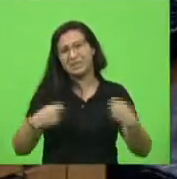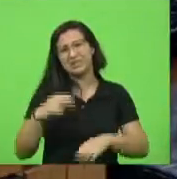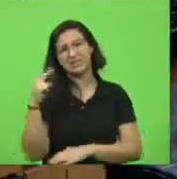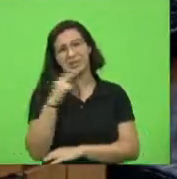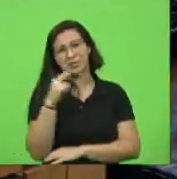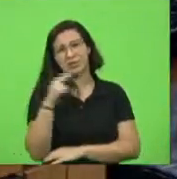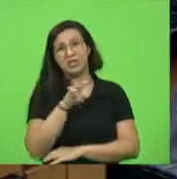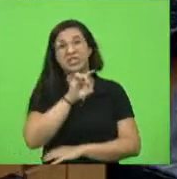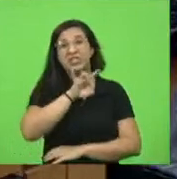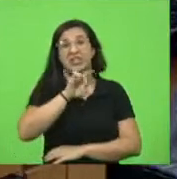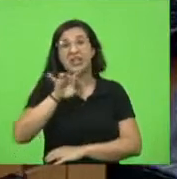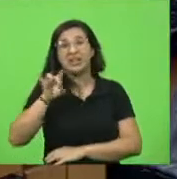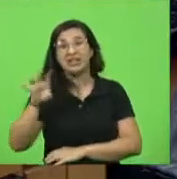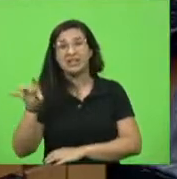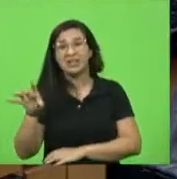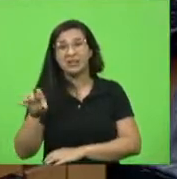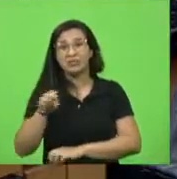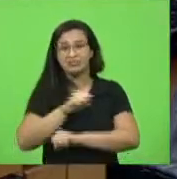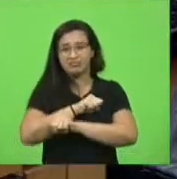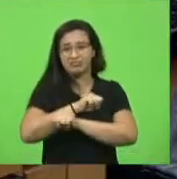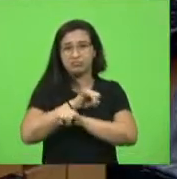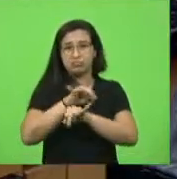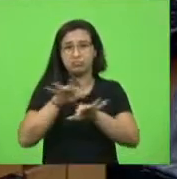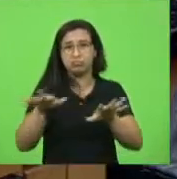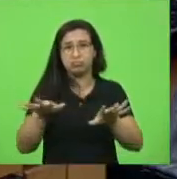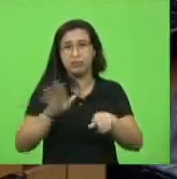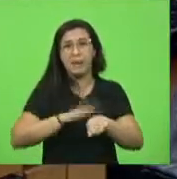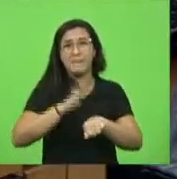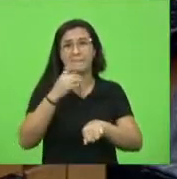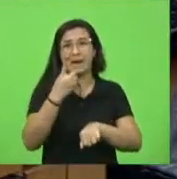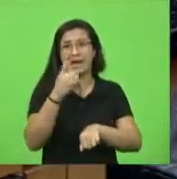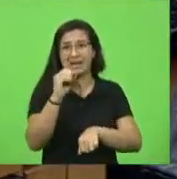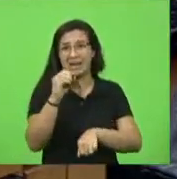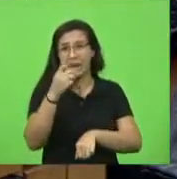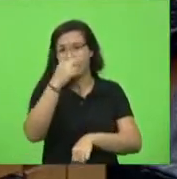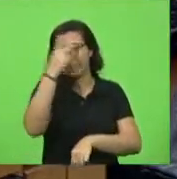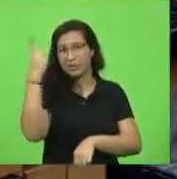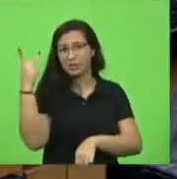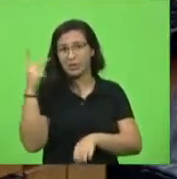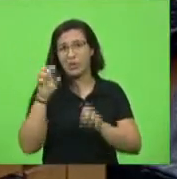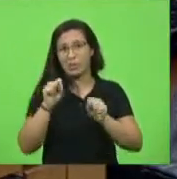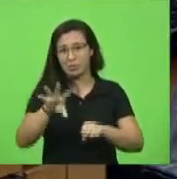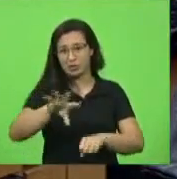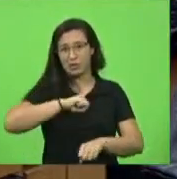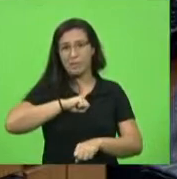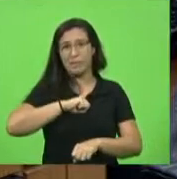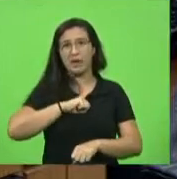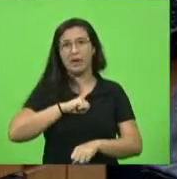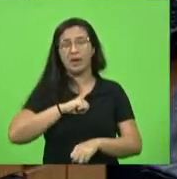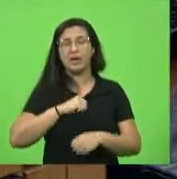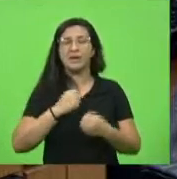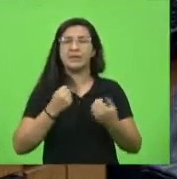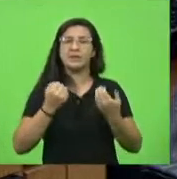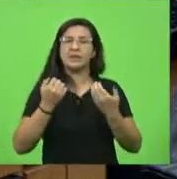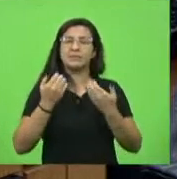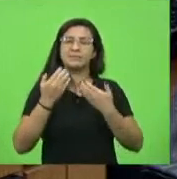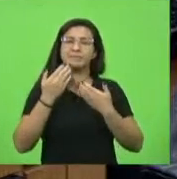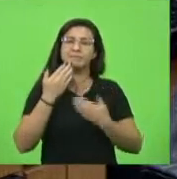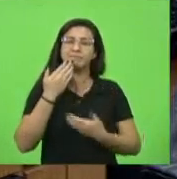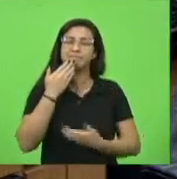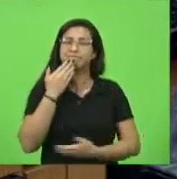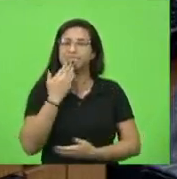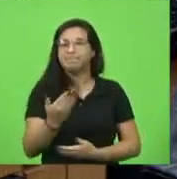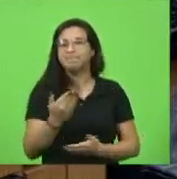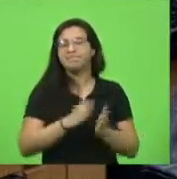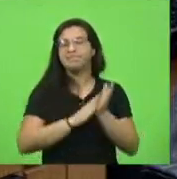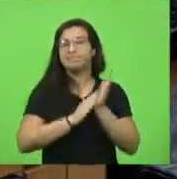porque cada um transmite para mais de dez, mas não tem essa consciência. Eu apelo ao governo que faça uma